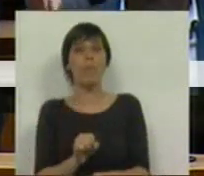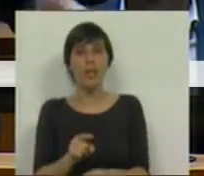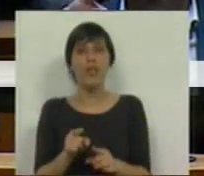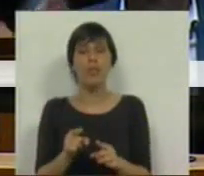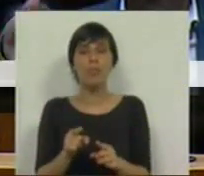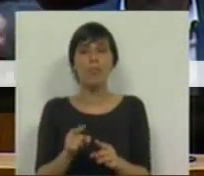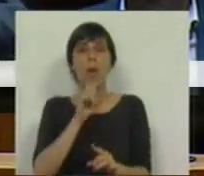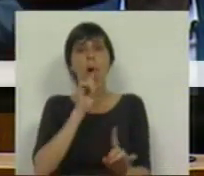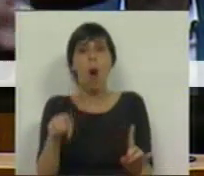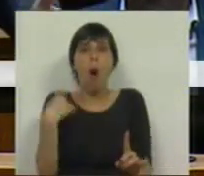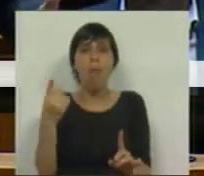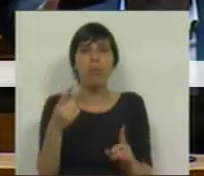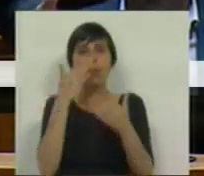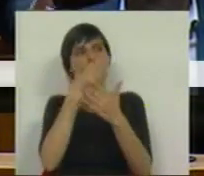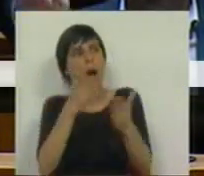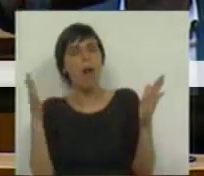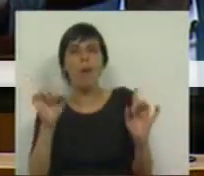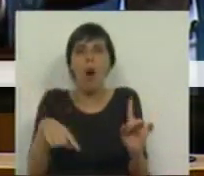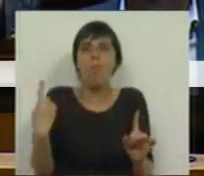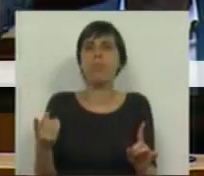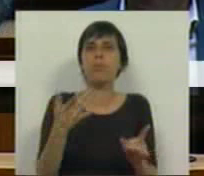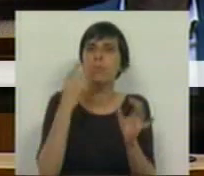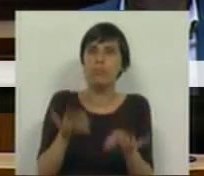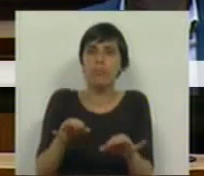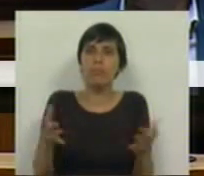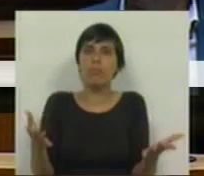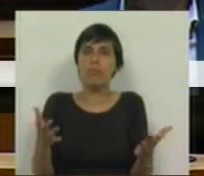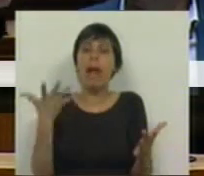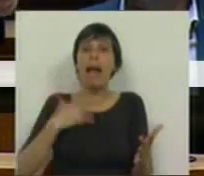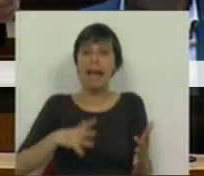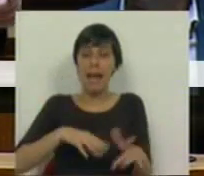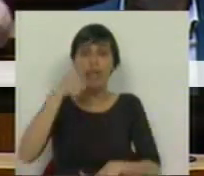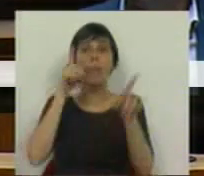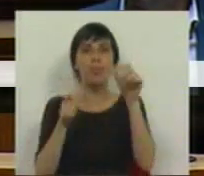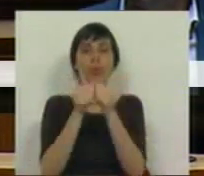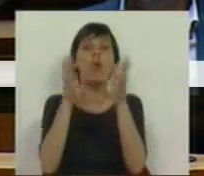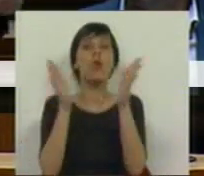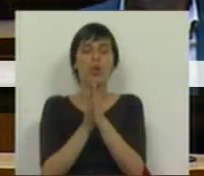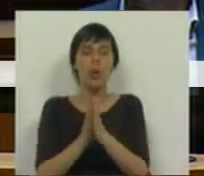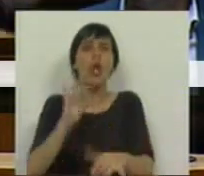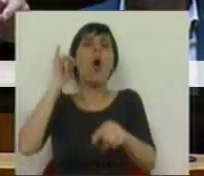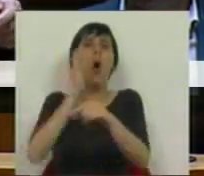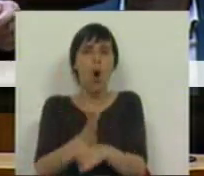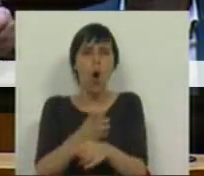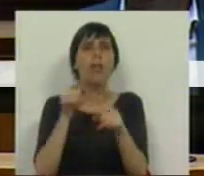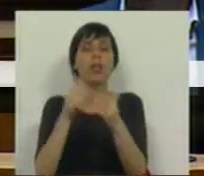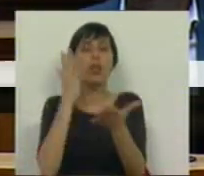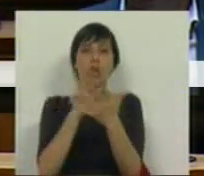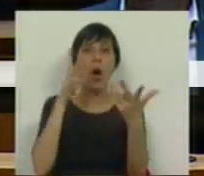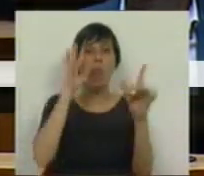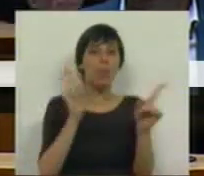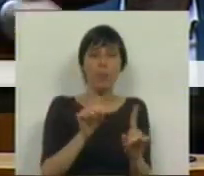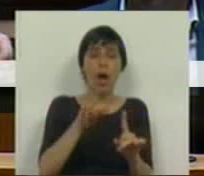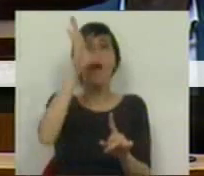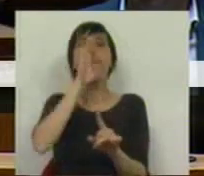pudesse ter uma abertura. Querem essas pessoas todas e muitas outras, para além dos professores,